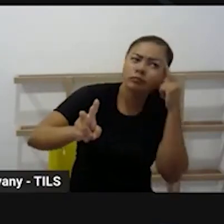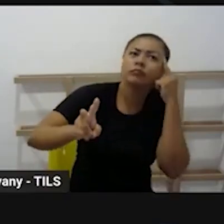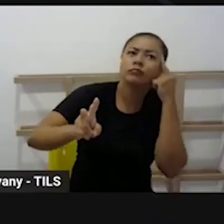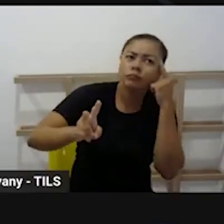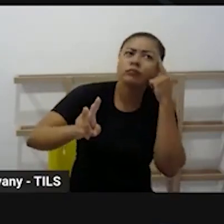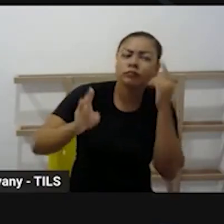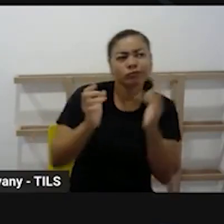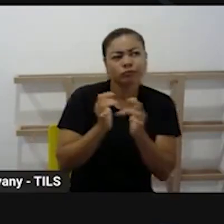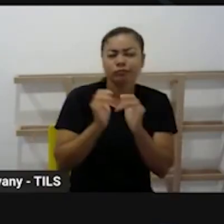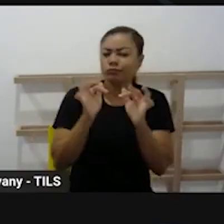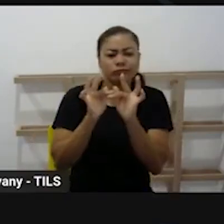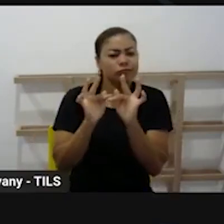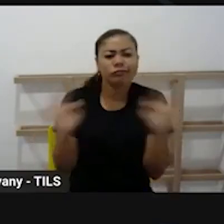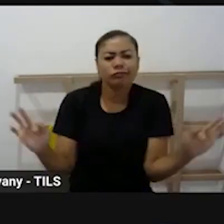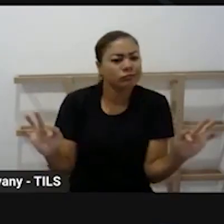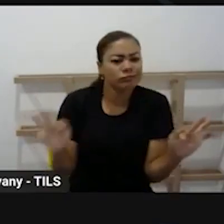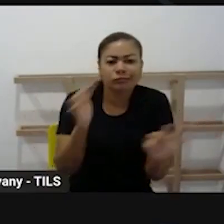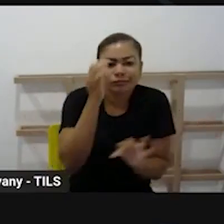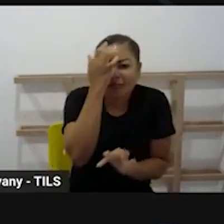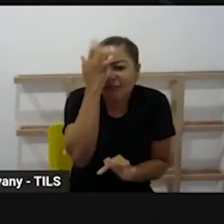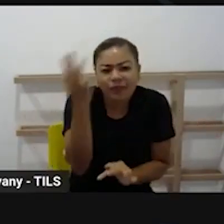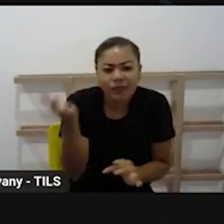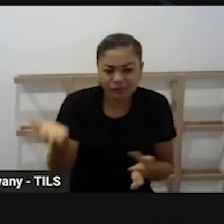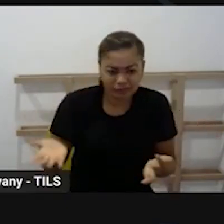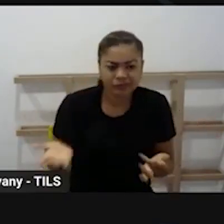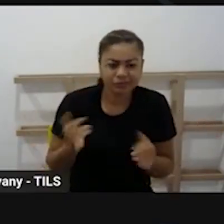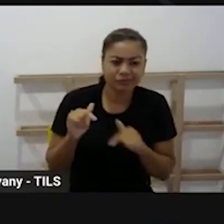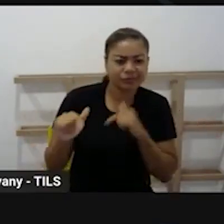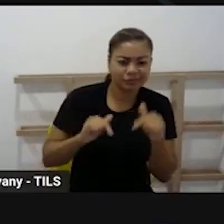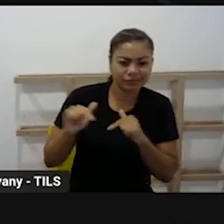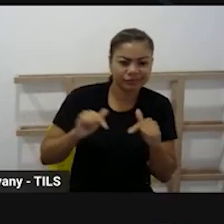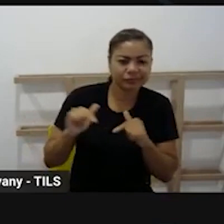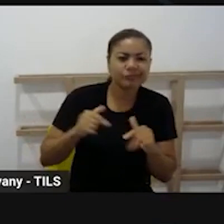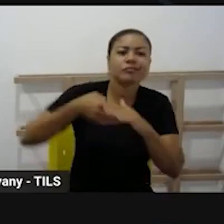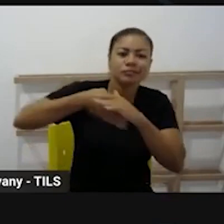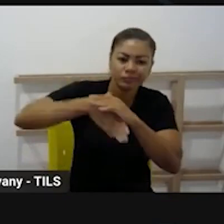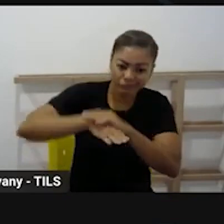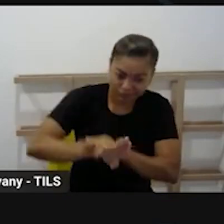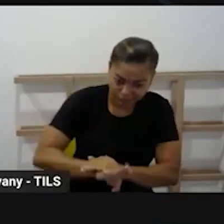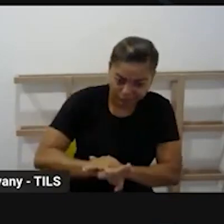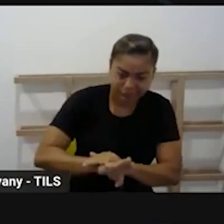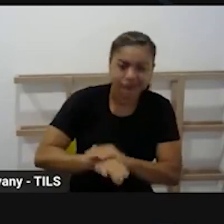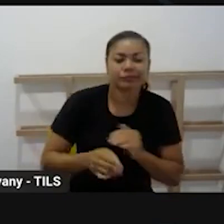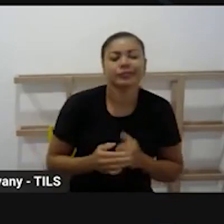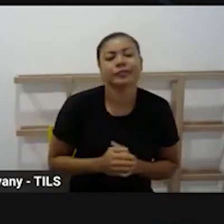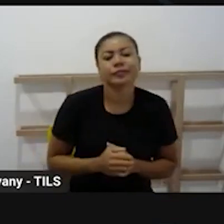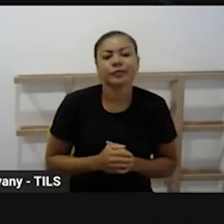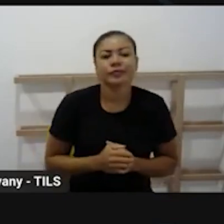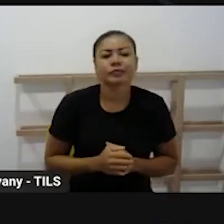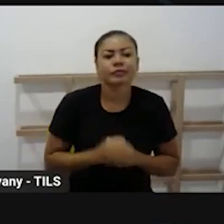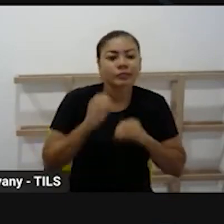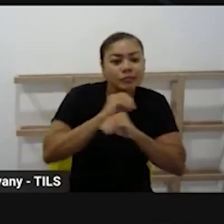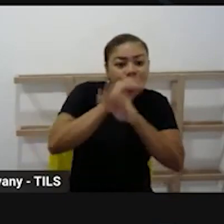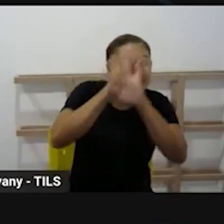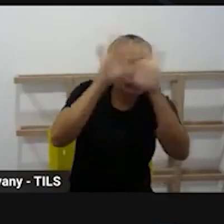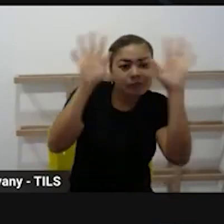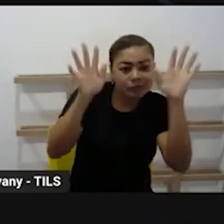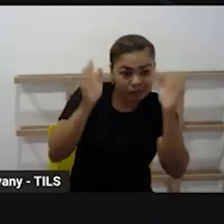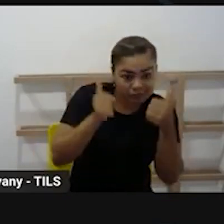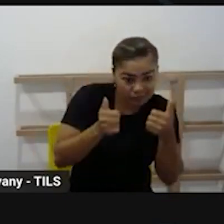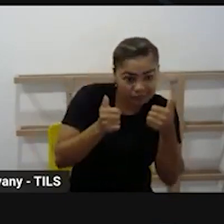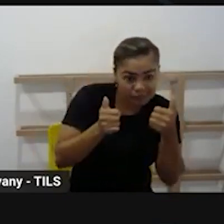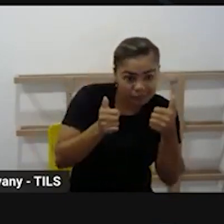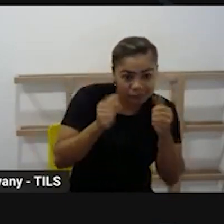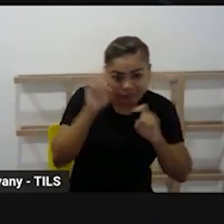trabalho integral esse trabalho integral entre o F1 e o F2 eu acho que ficou claro agora pra vocês essas